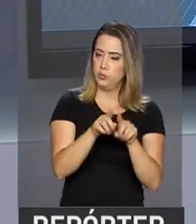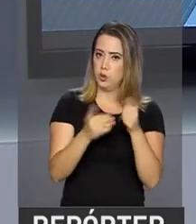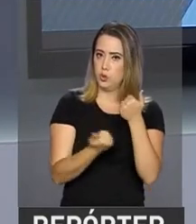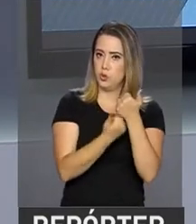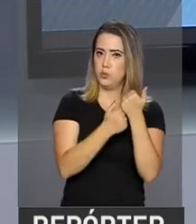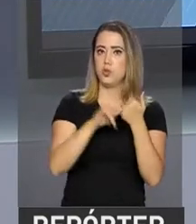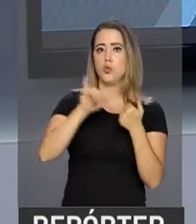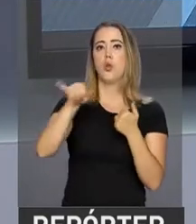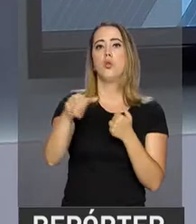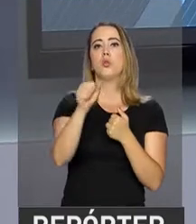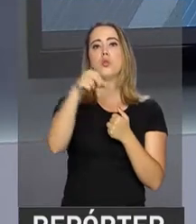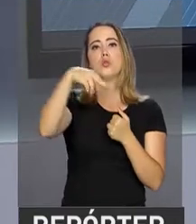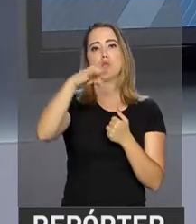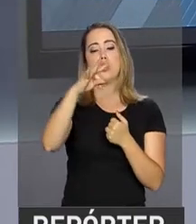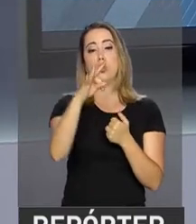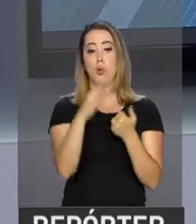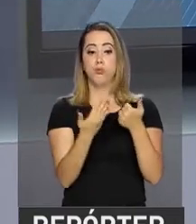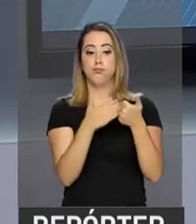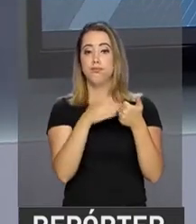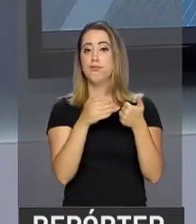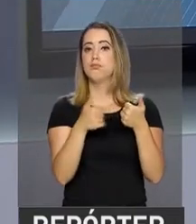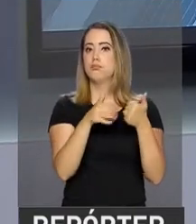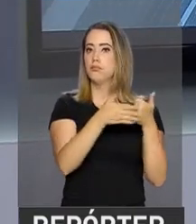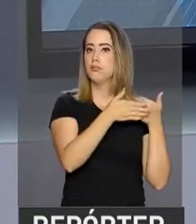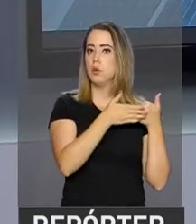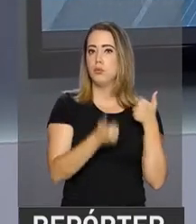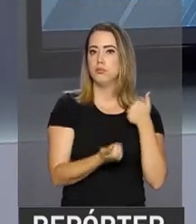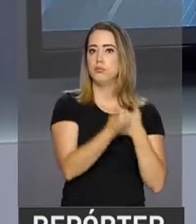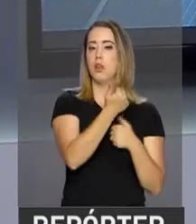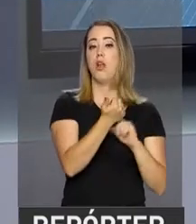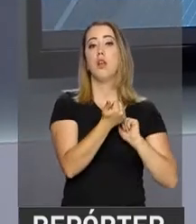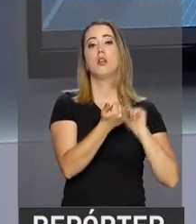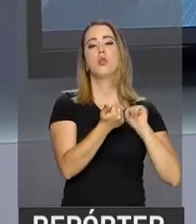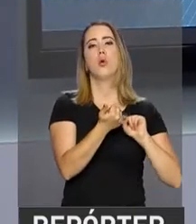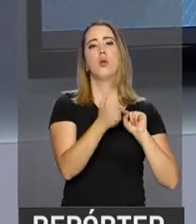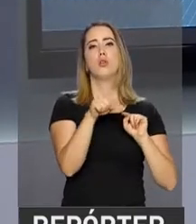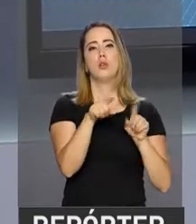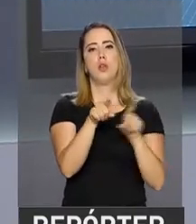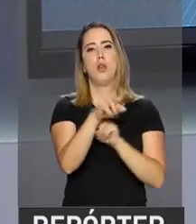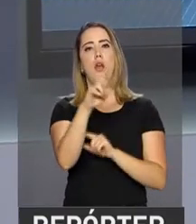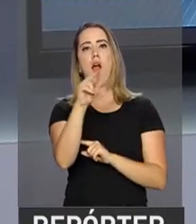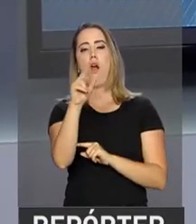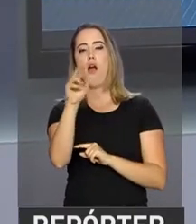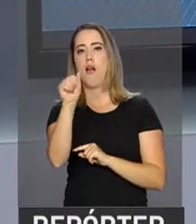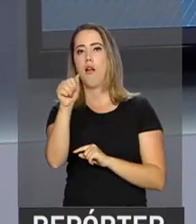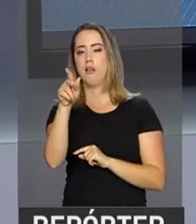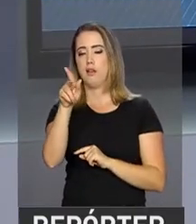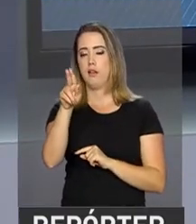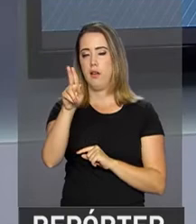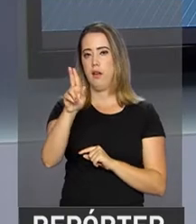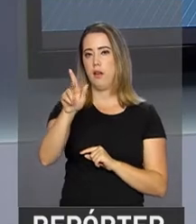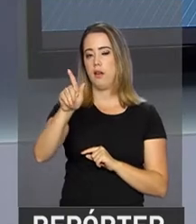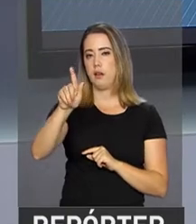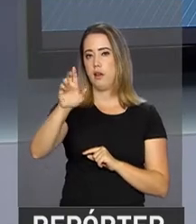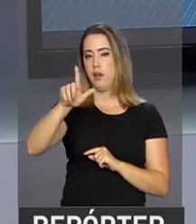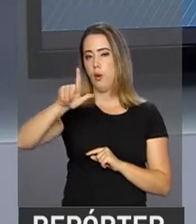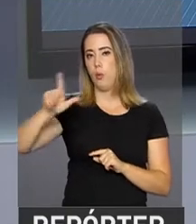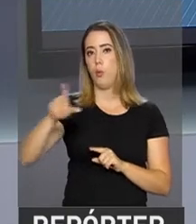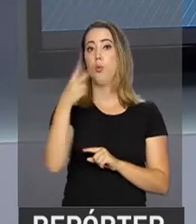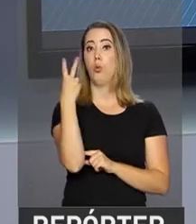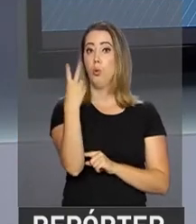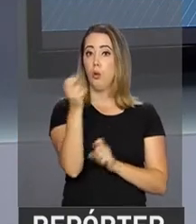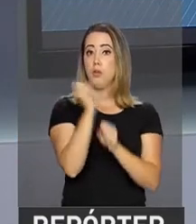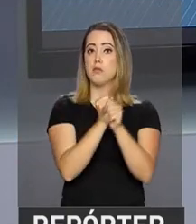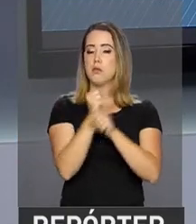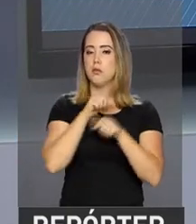Rodrigo Janot, que deixou o cargo após quatro anos à frente do Ministério Público Federal. Raquel ficará dois anos no cargo e